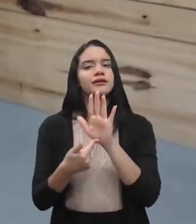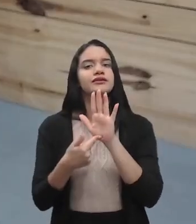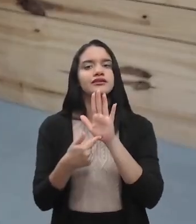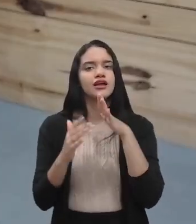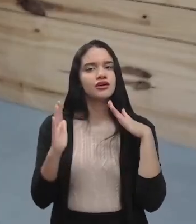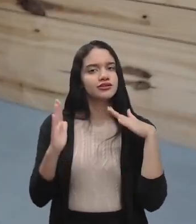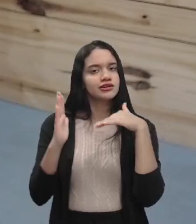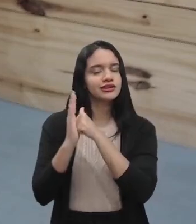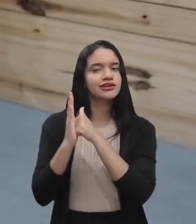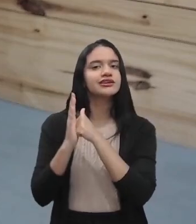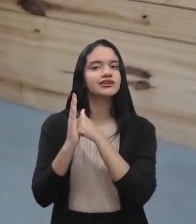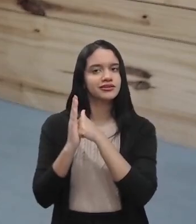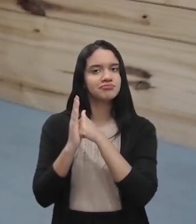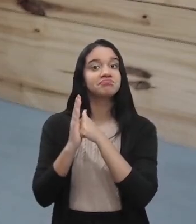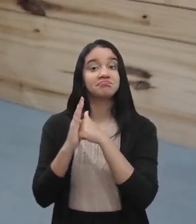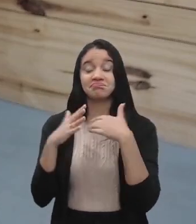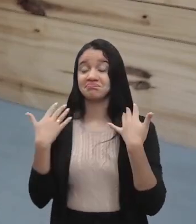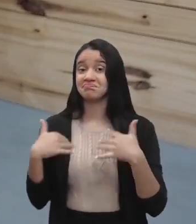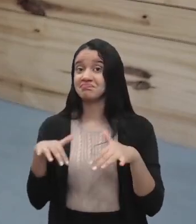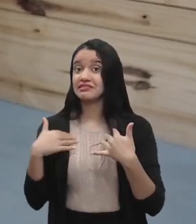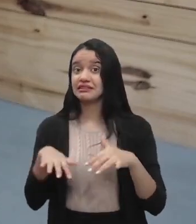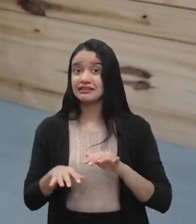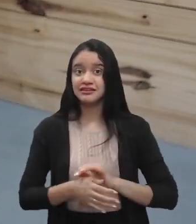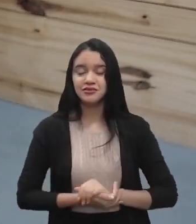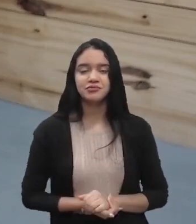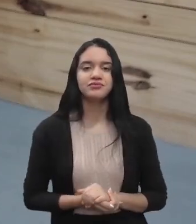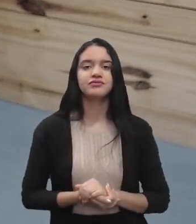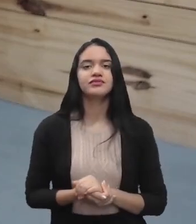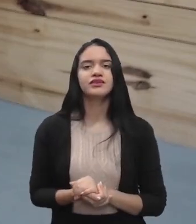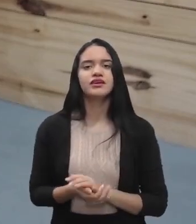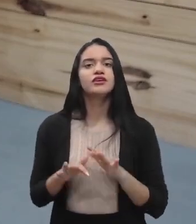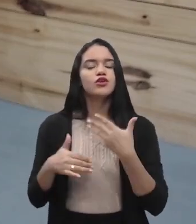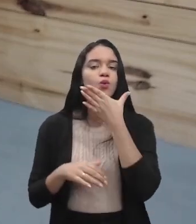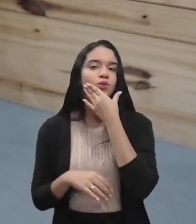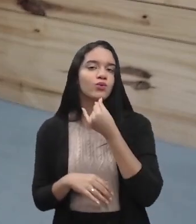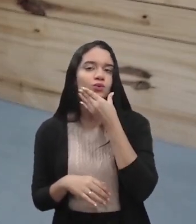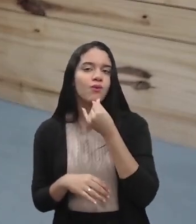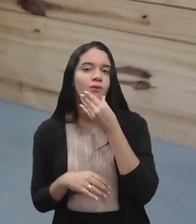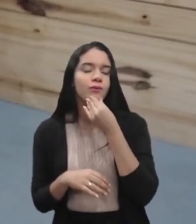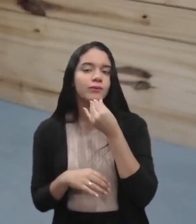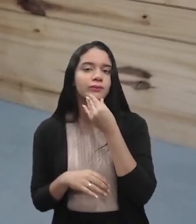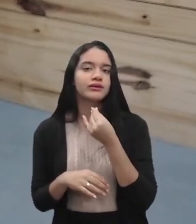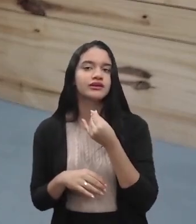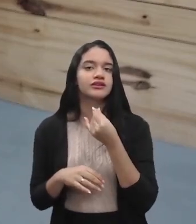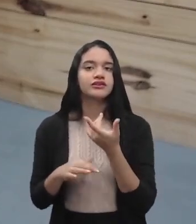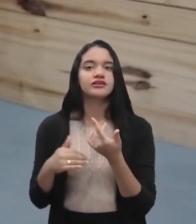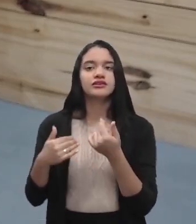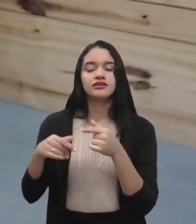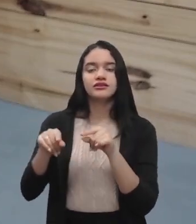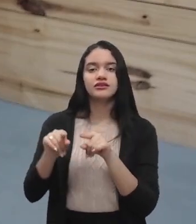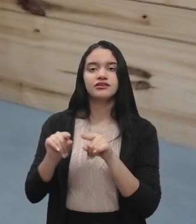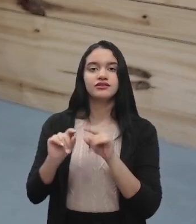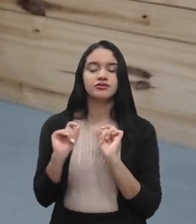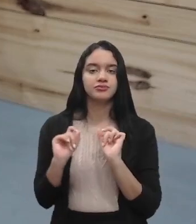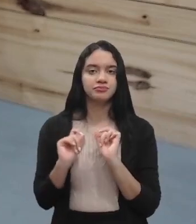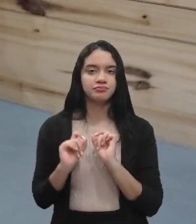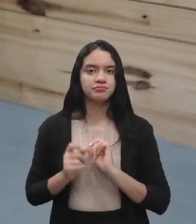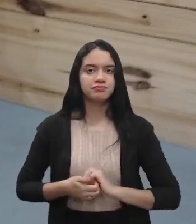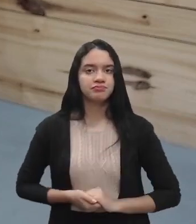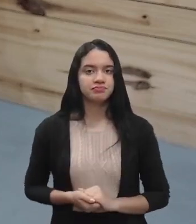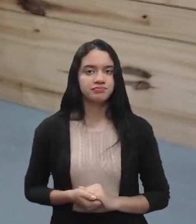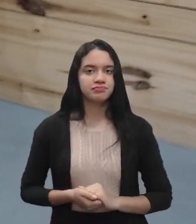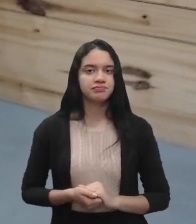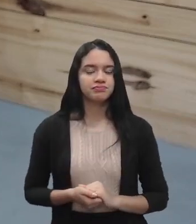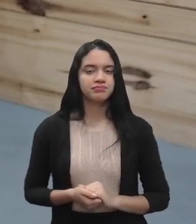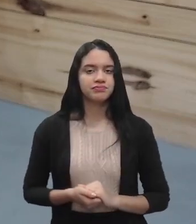acidente assim que... Ele estava fazendo no patamar do...